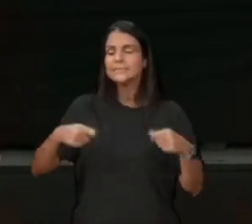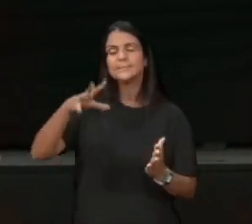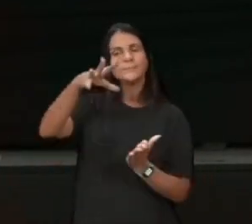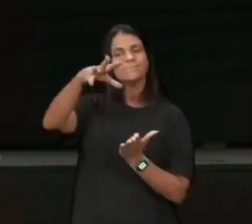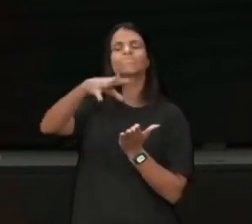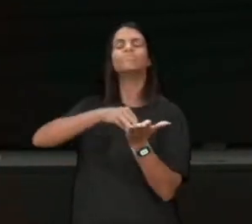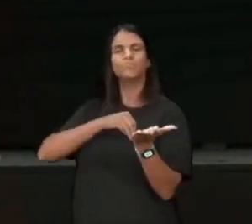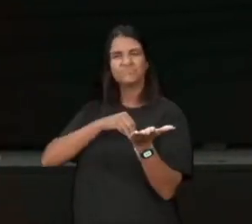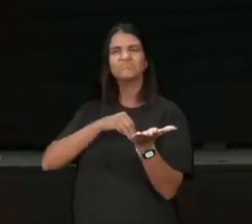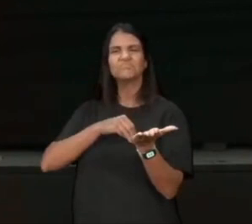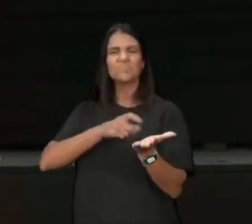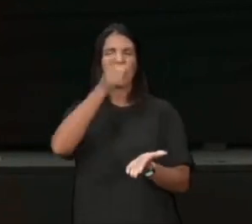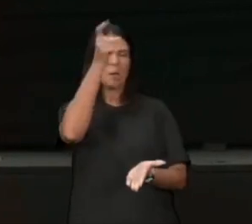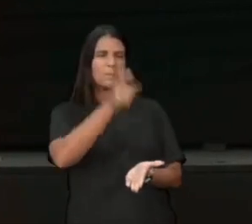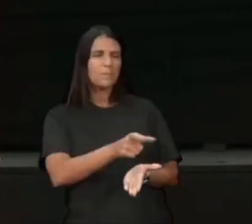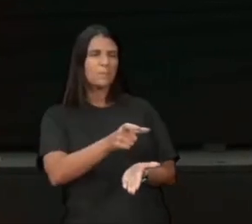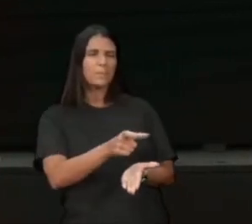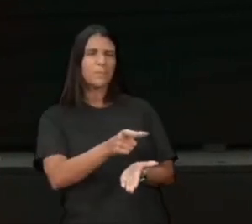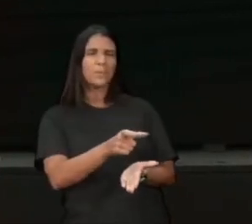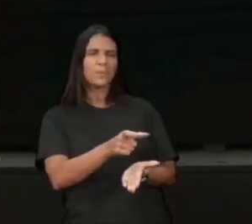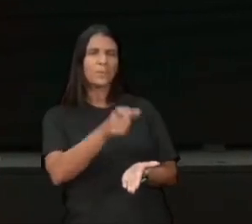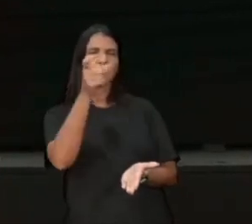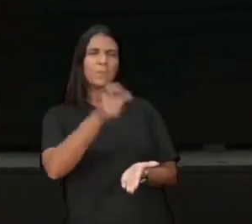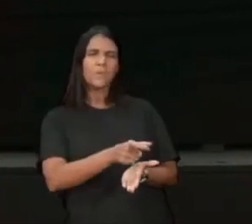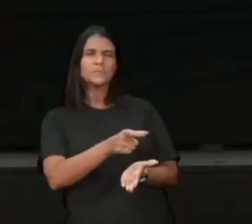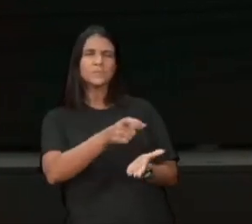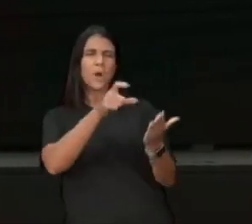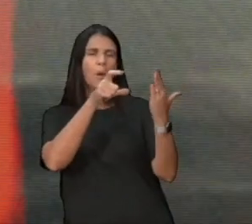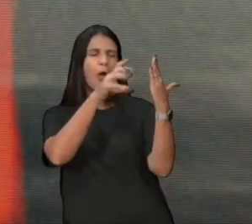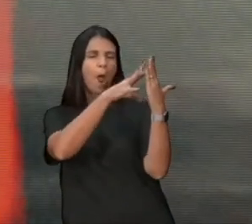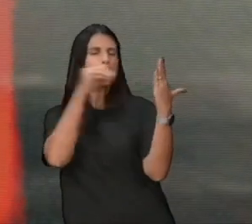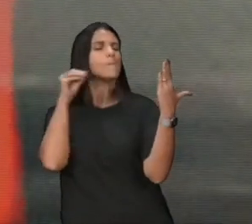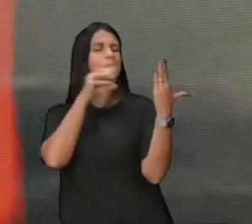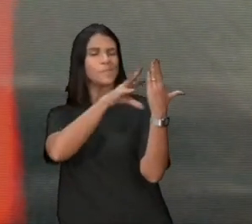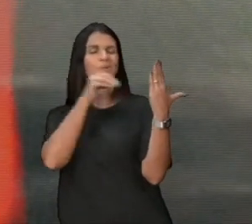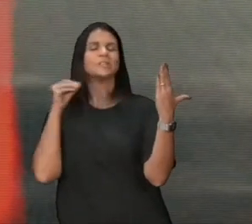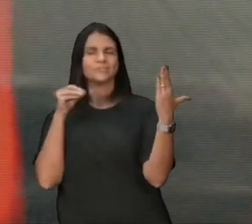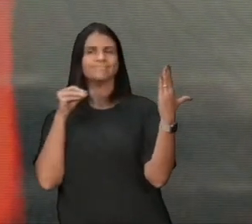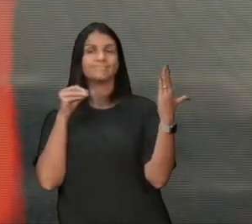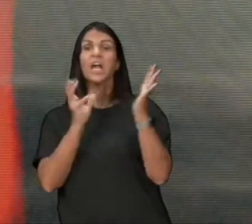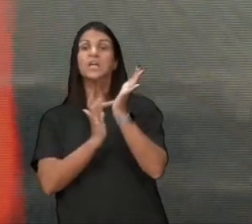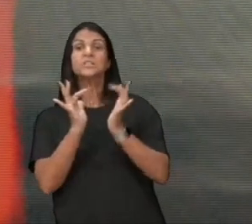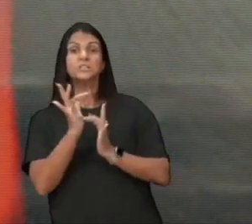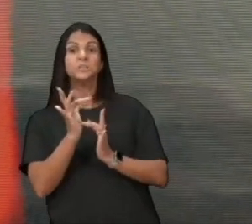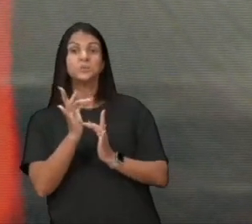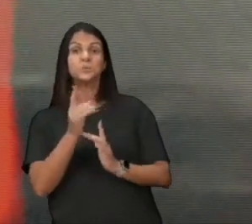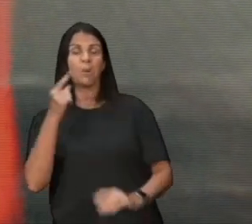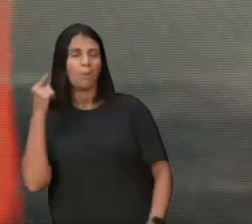é um modelo, e eu vou te falar, porquê que ele é modelo, porque foi Jesus que falou, esse cara aí é modelo,